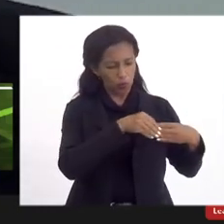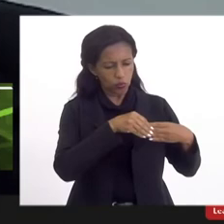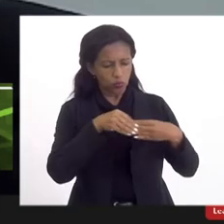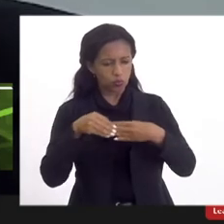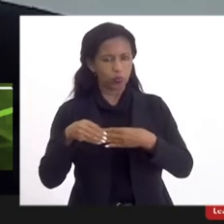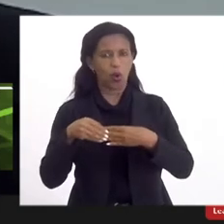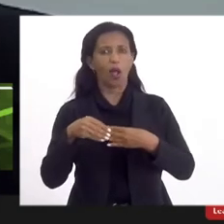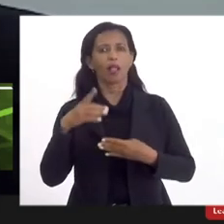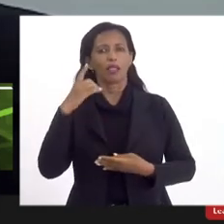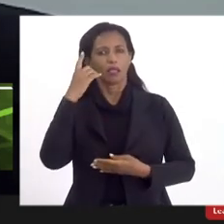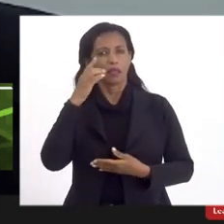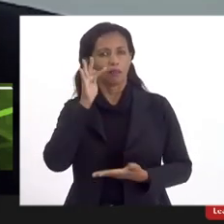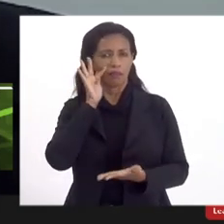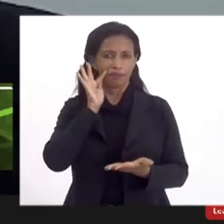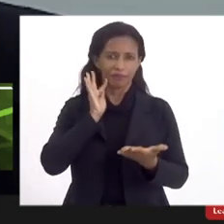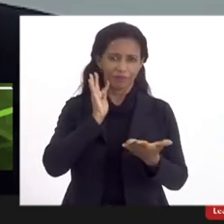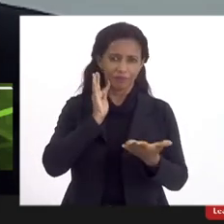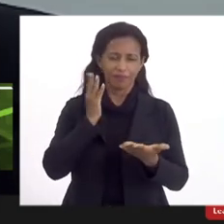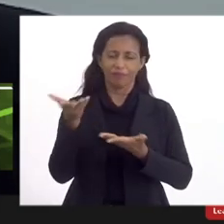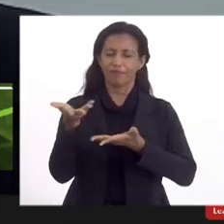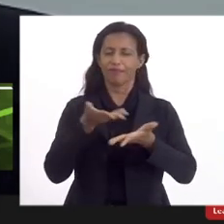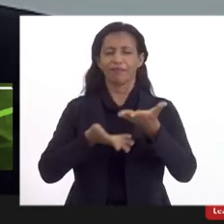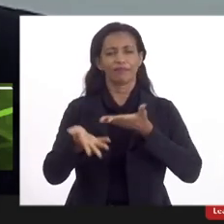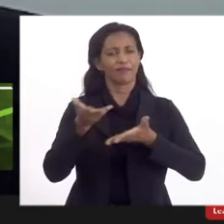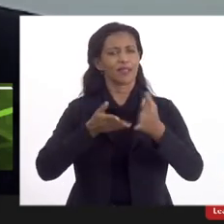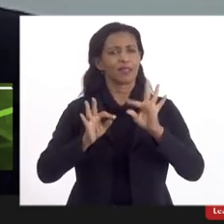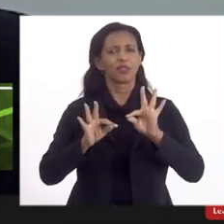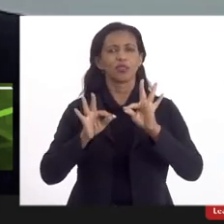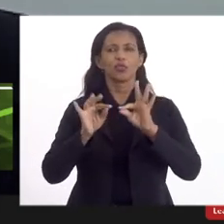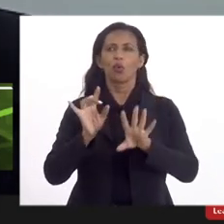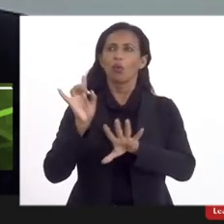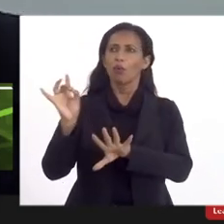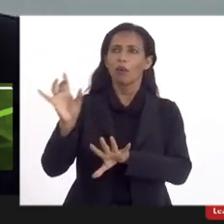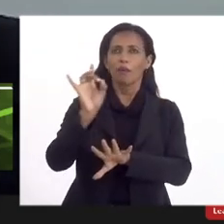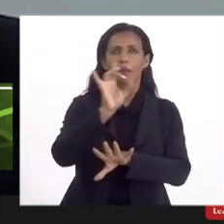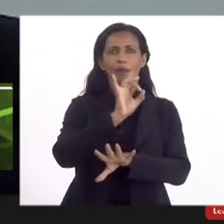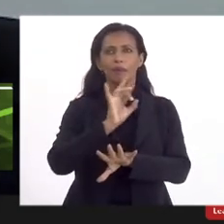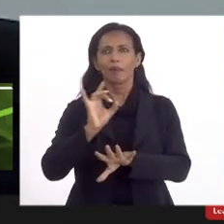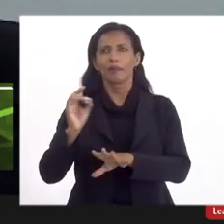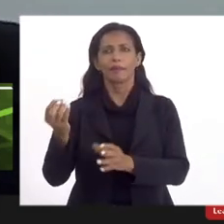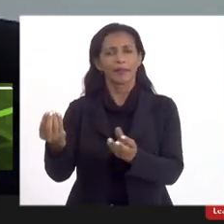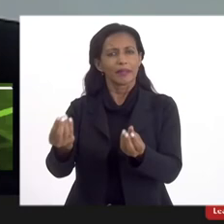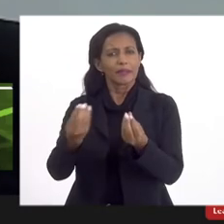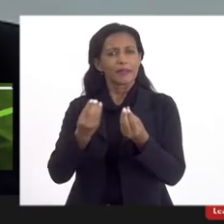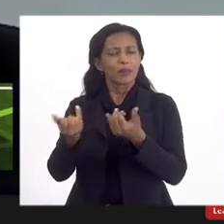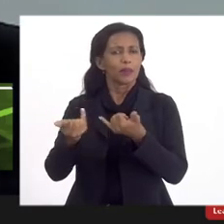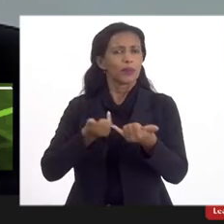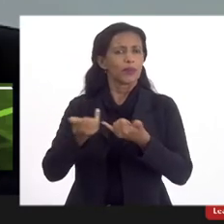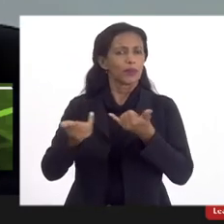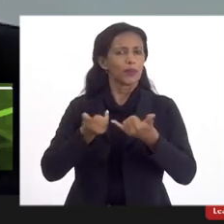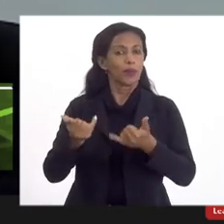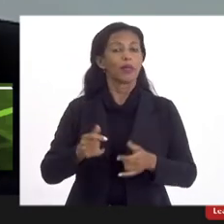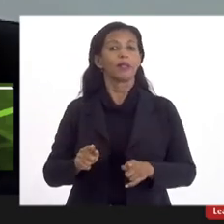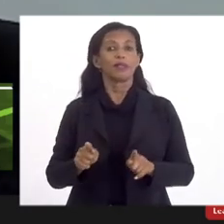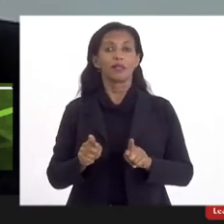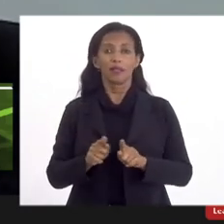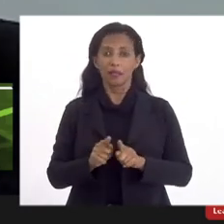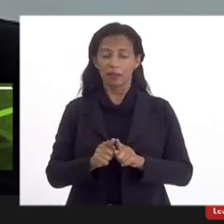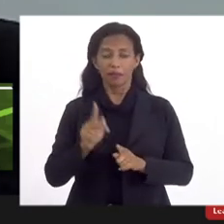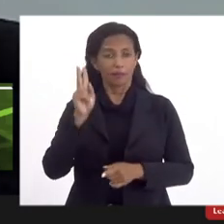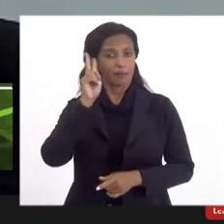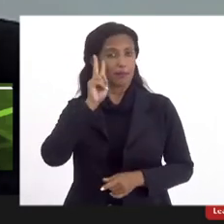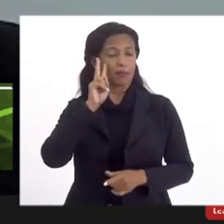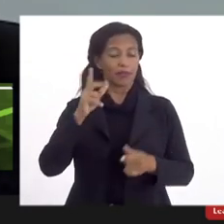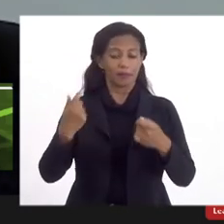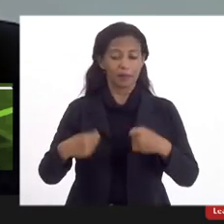amigo Flávio Serafini a participação de todos vocês que enriqueceu demais esse debate e se alientar que a